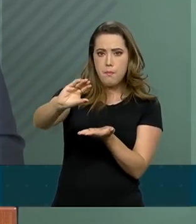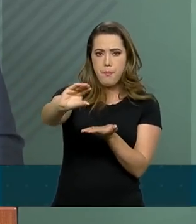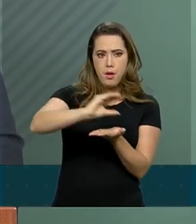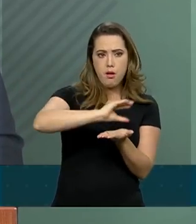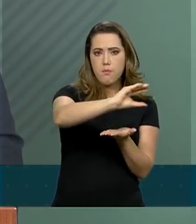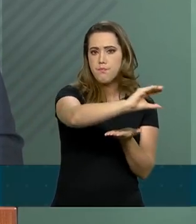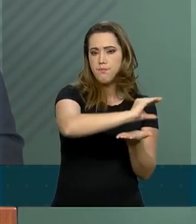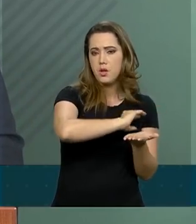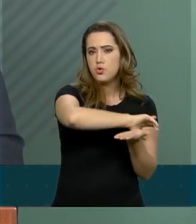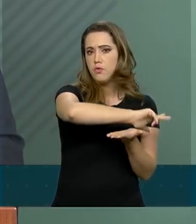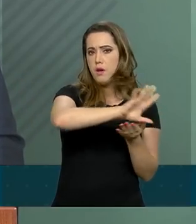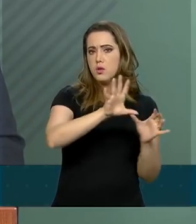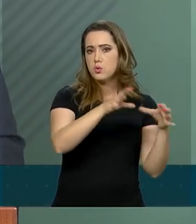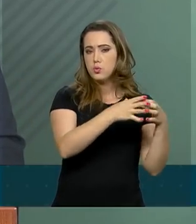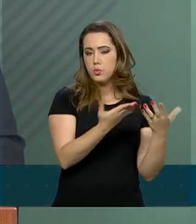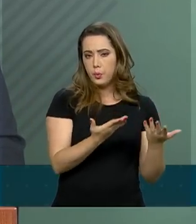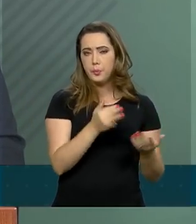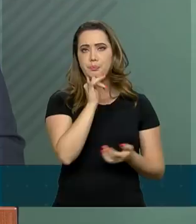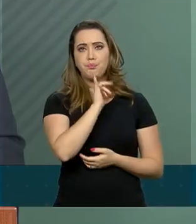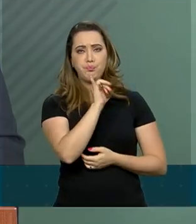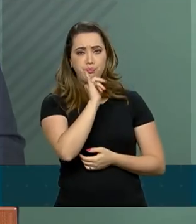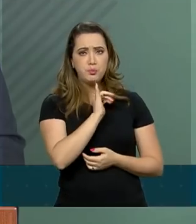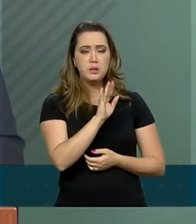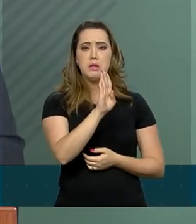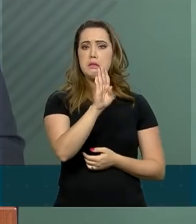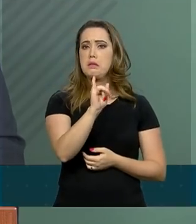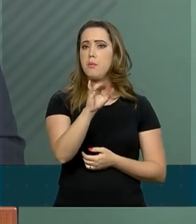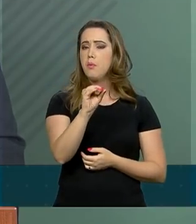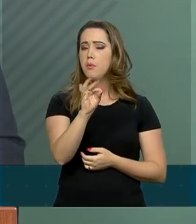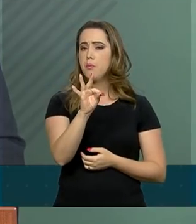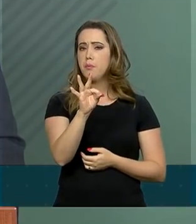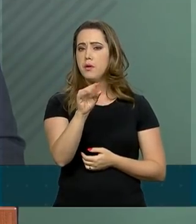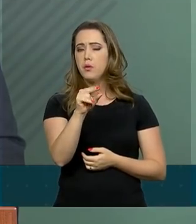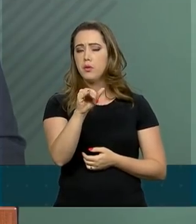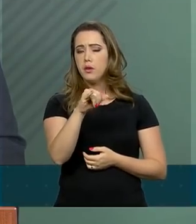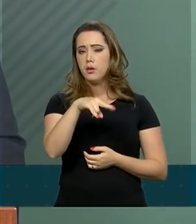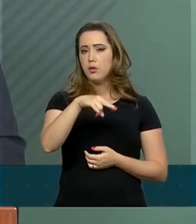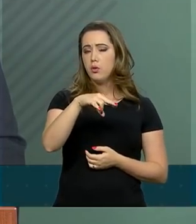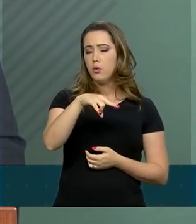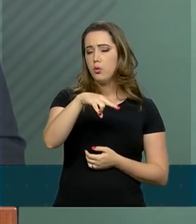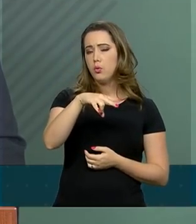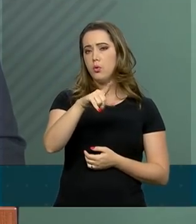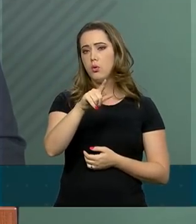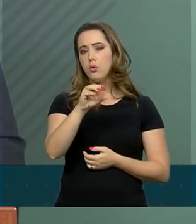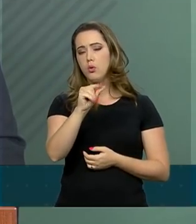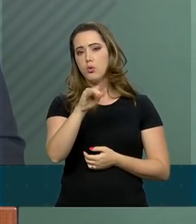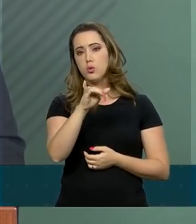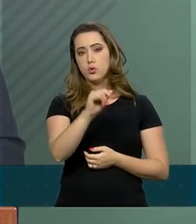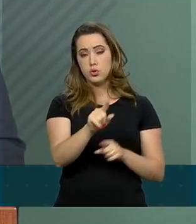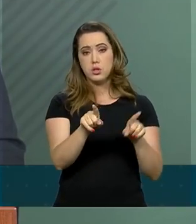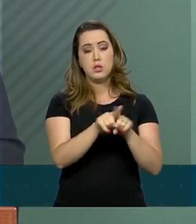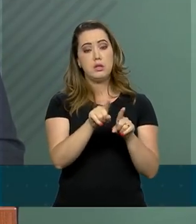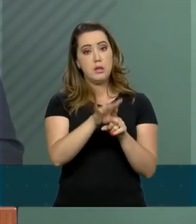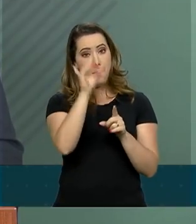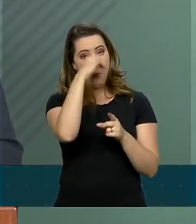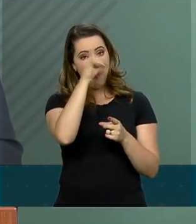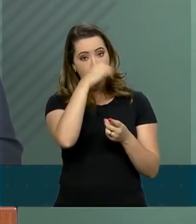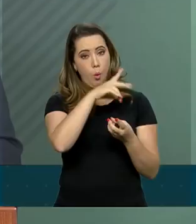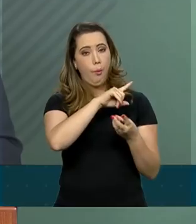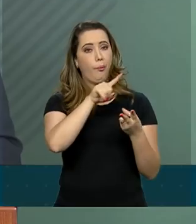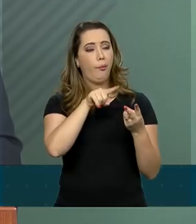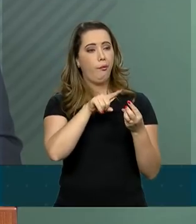tais como a biotecnologia, a suínocultura e a infraestrutura de